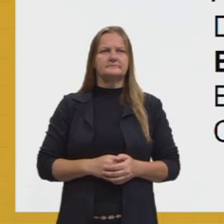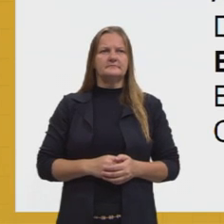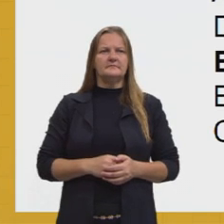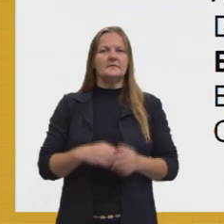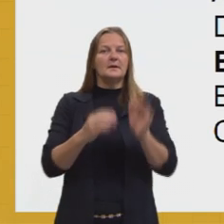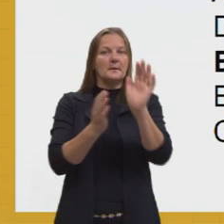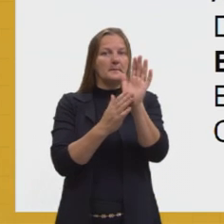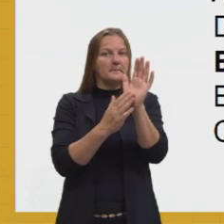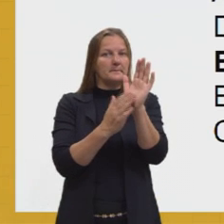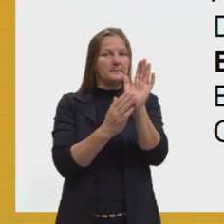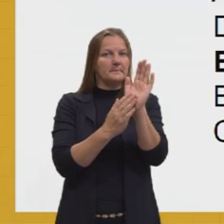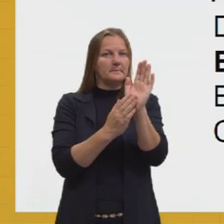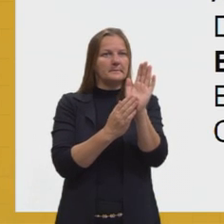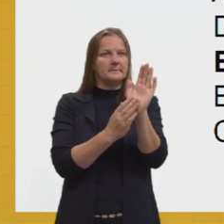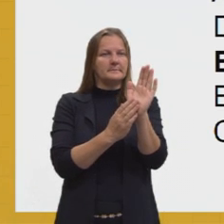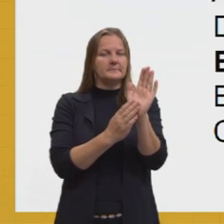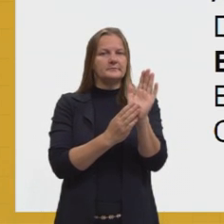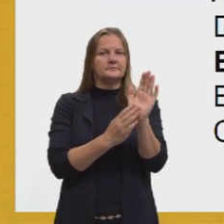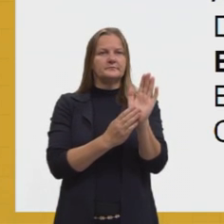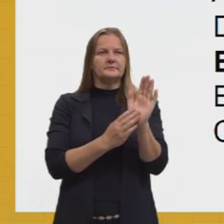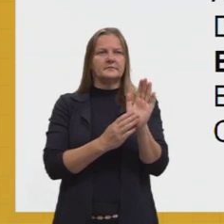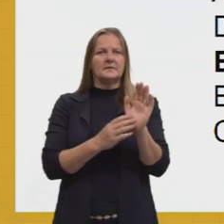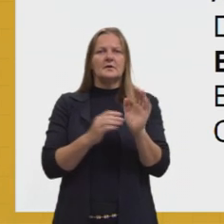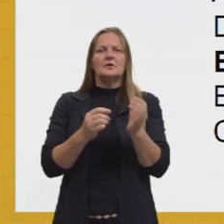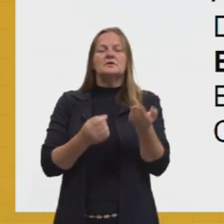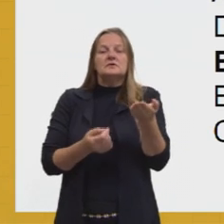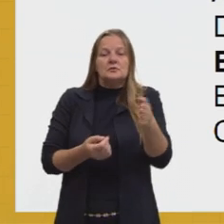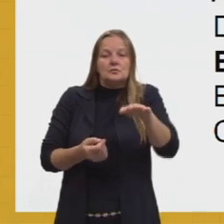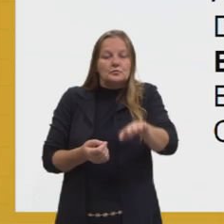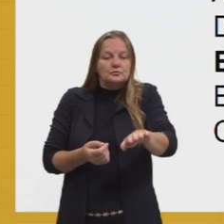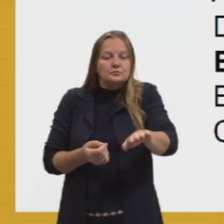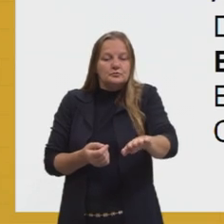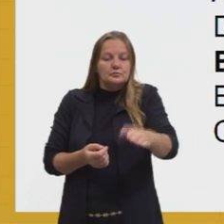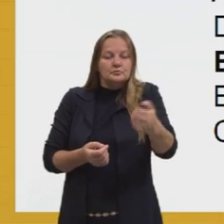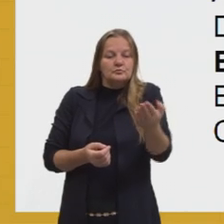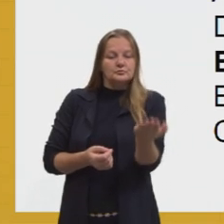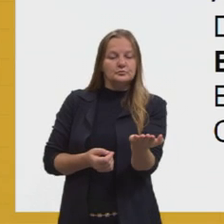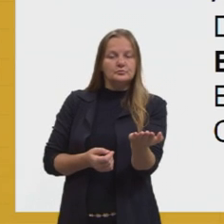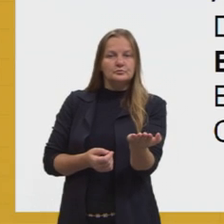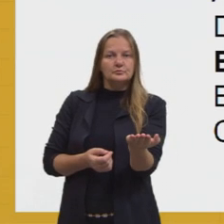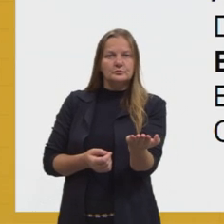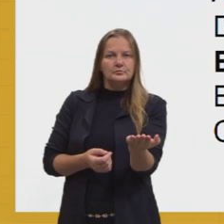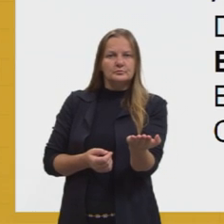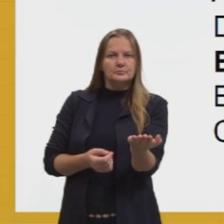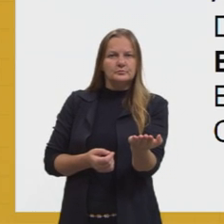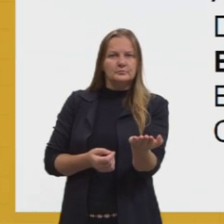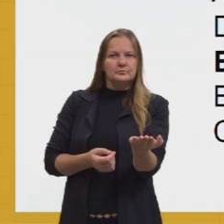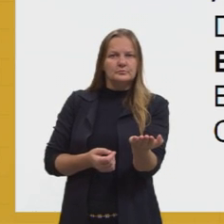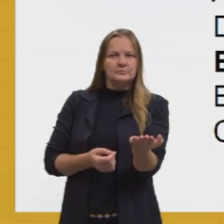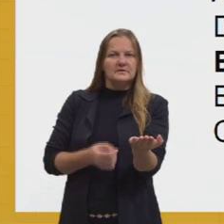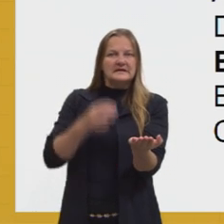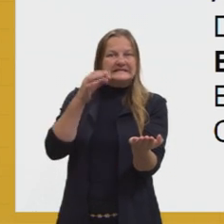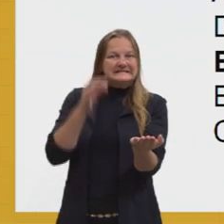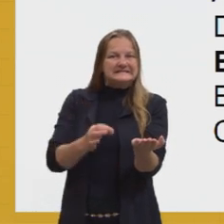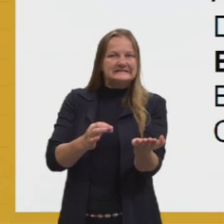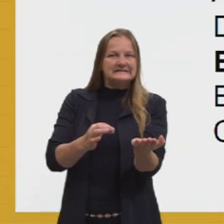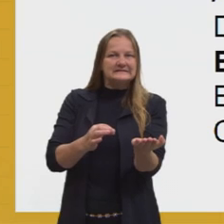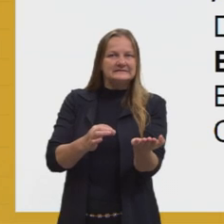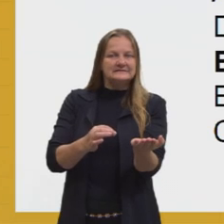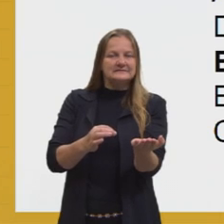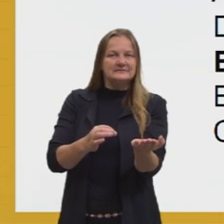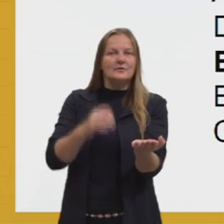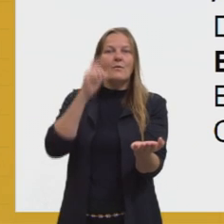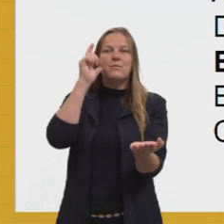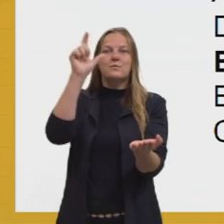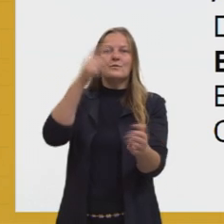proposta. Ao desvirá-las, para cada letra que esteja na posição correta, ganhará um